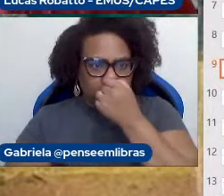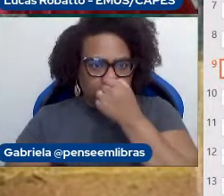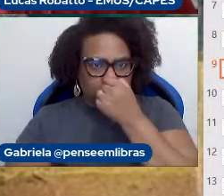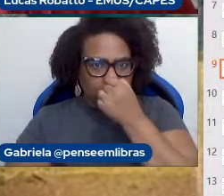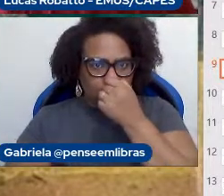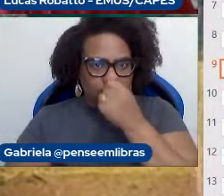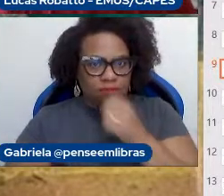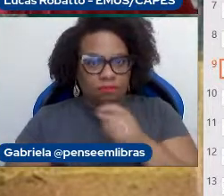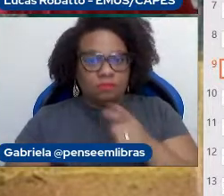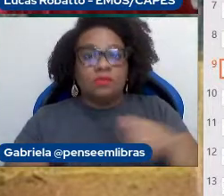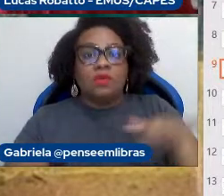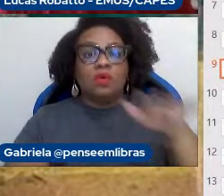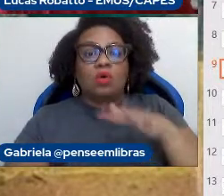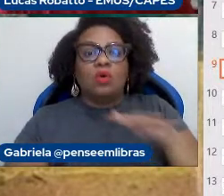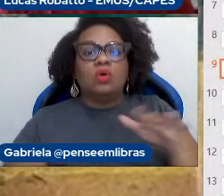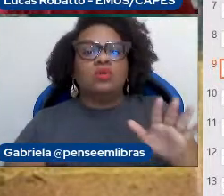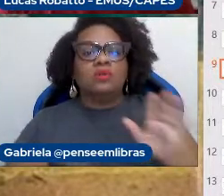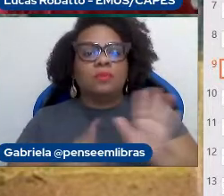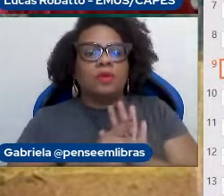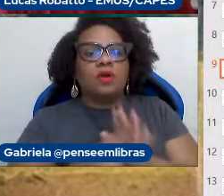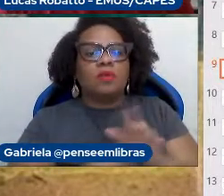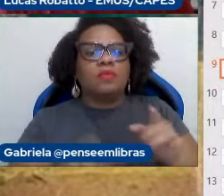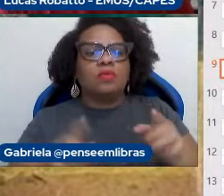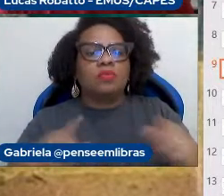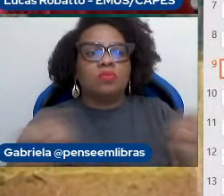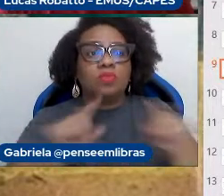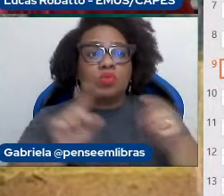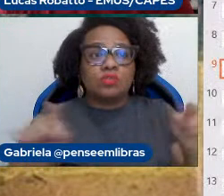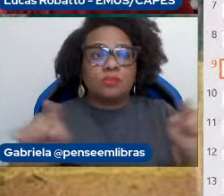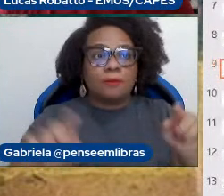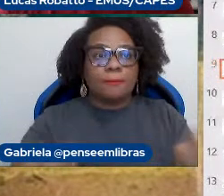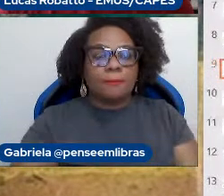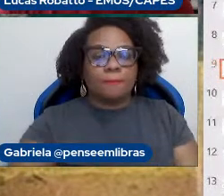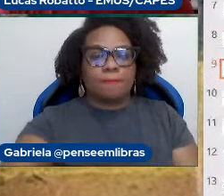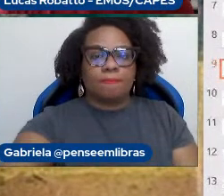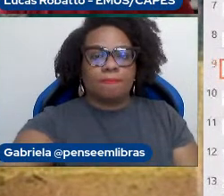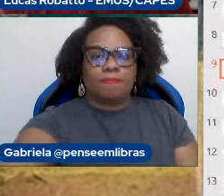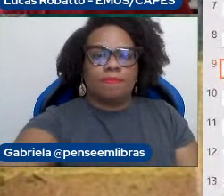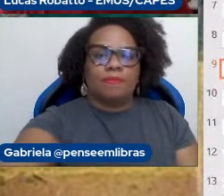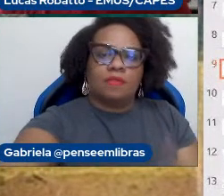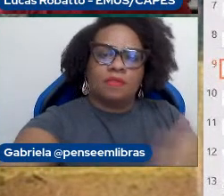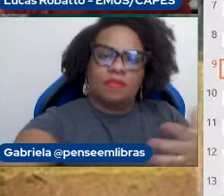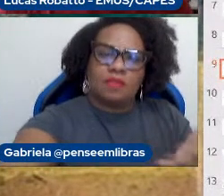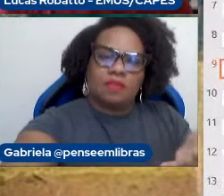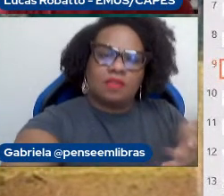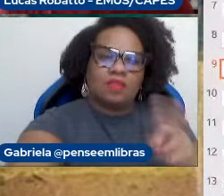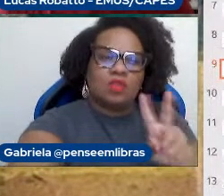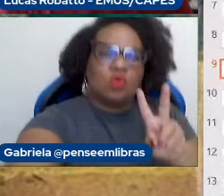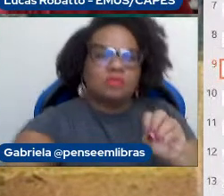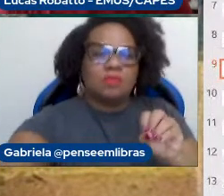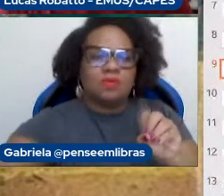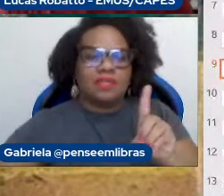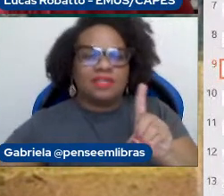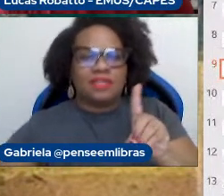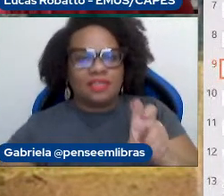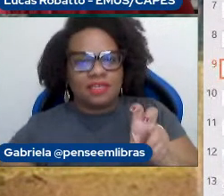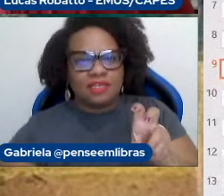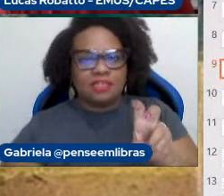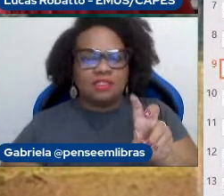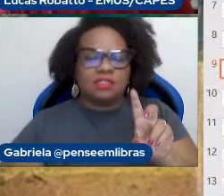também nesse período de 2015, 2010, até a atualidade,